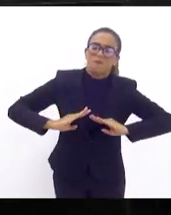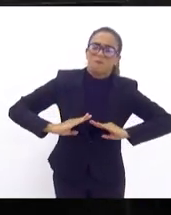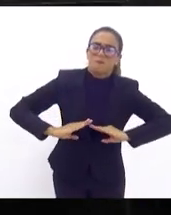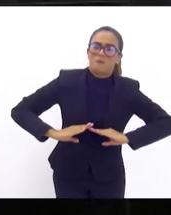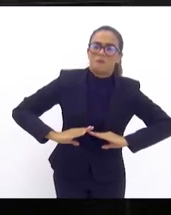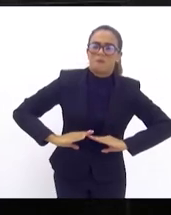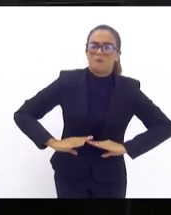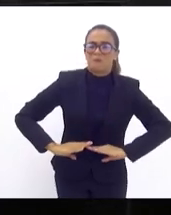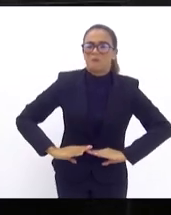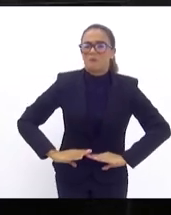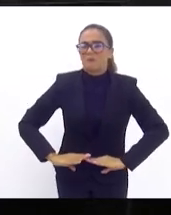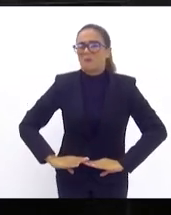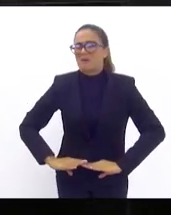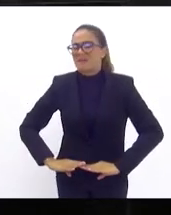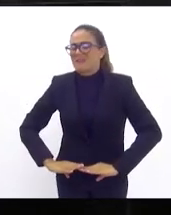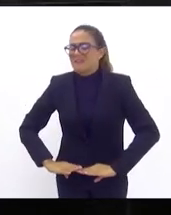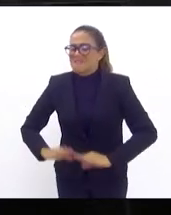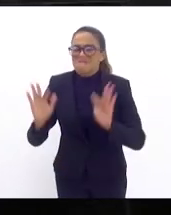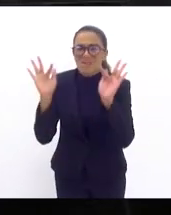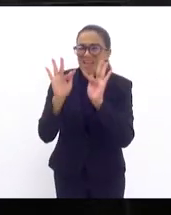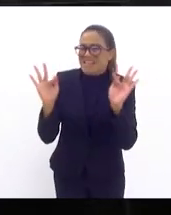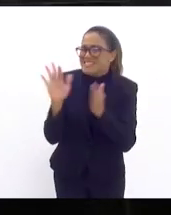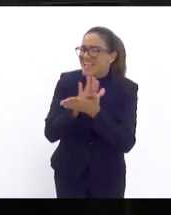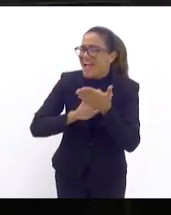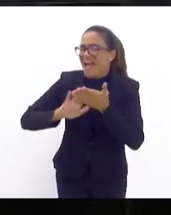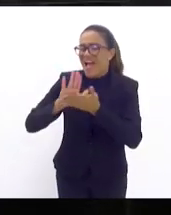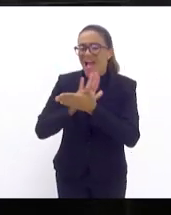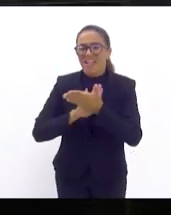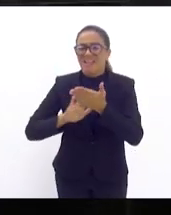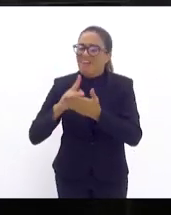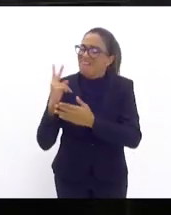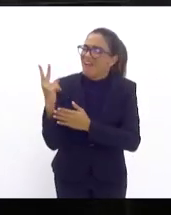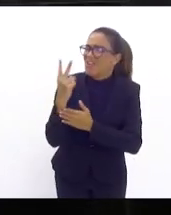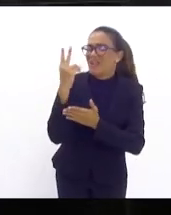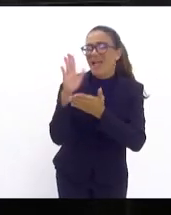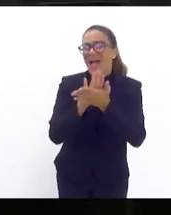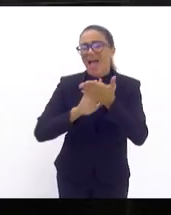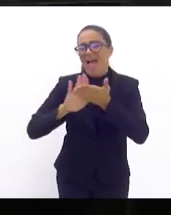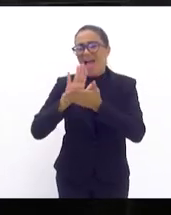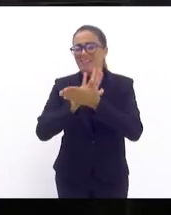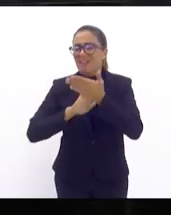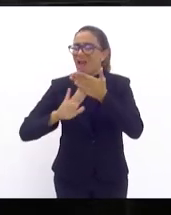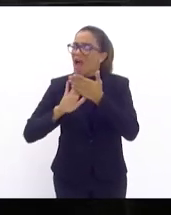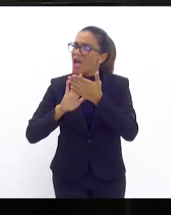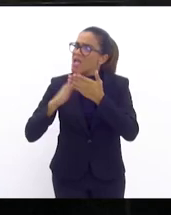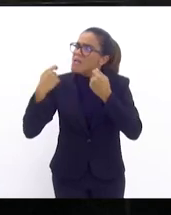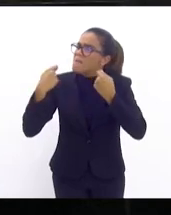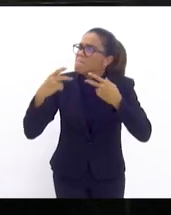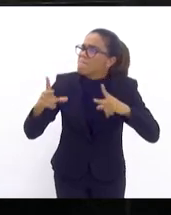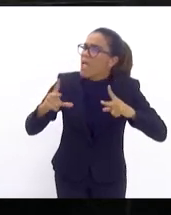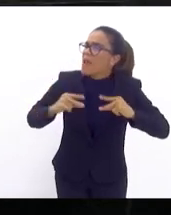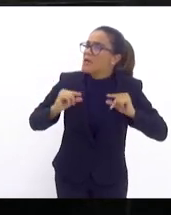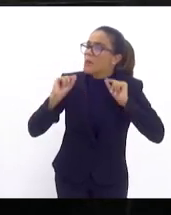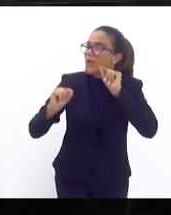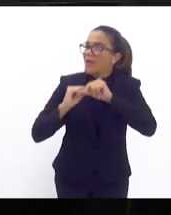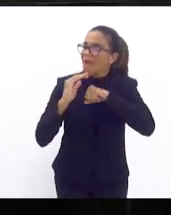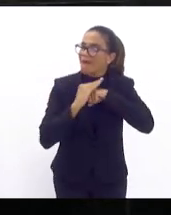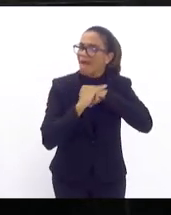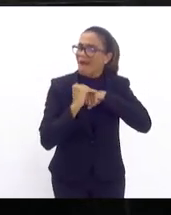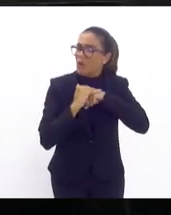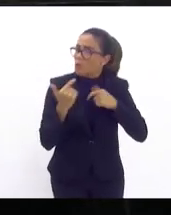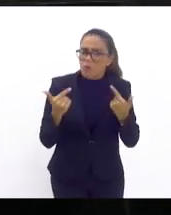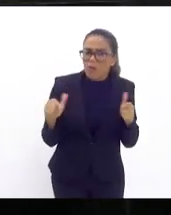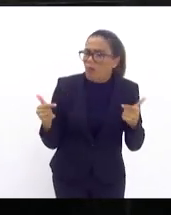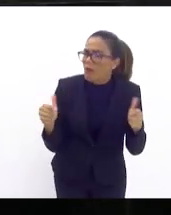desprestigiados sem atenção sem o carinho que eles merecem mas acima